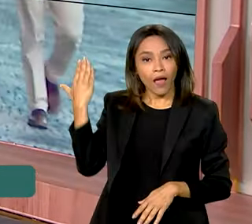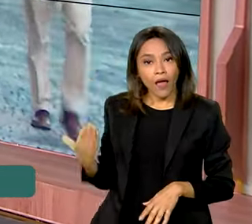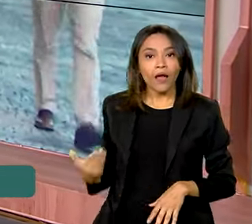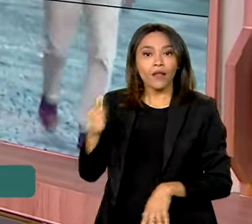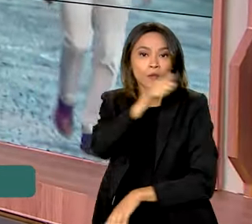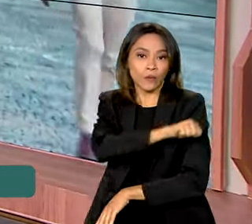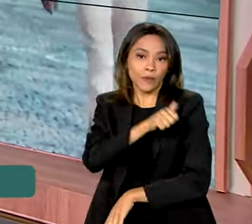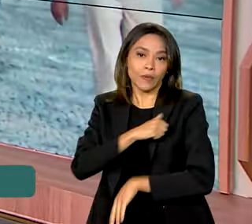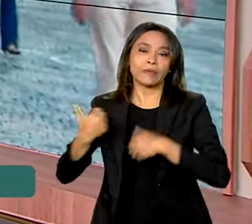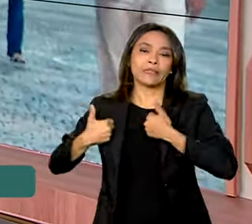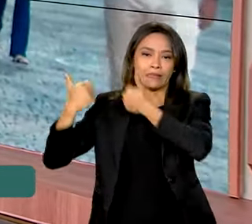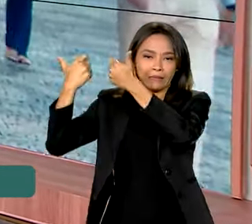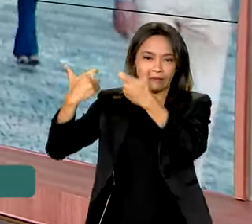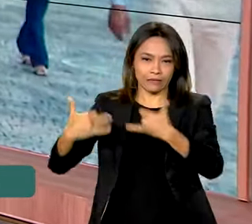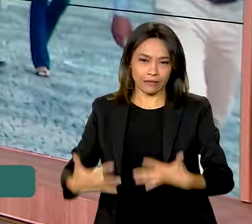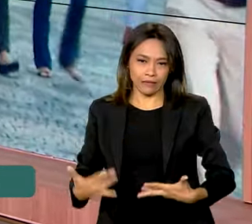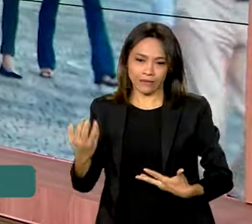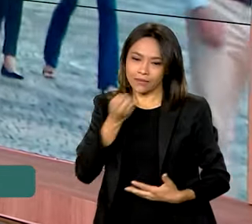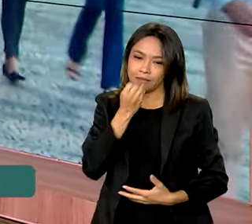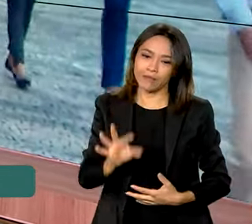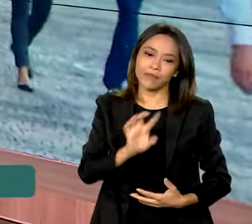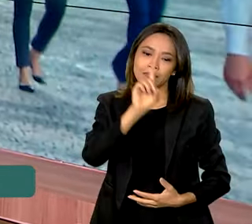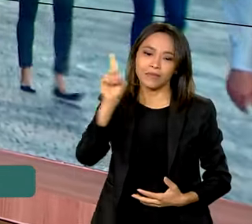tem os detalhes para a gente. Bom dia, Cláudia.